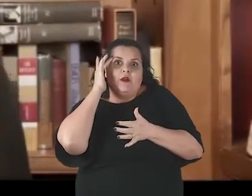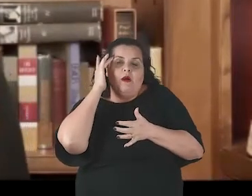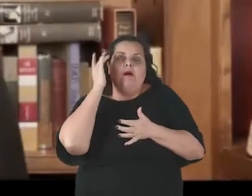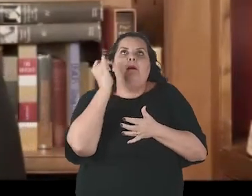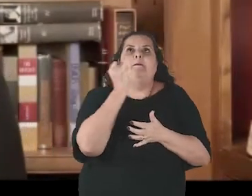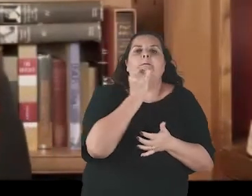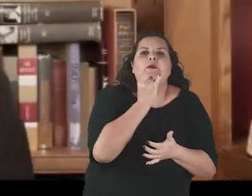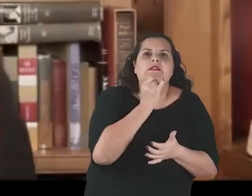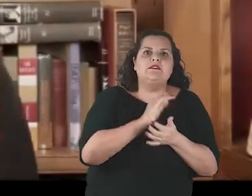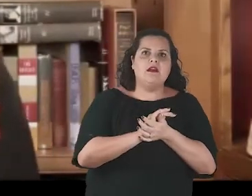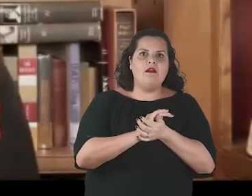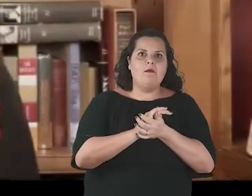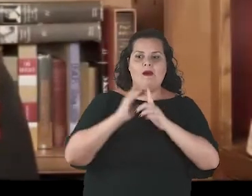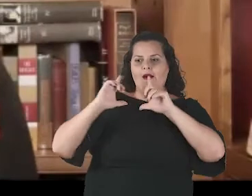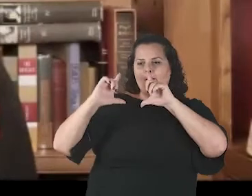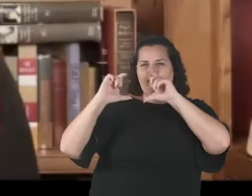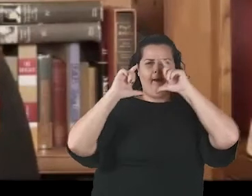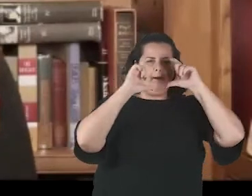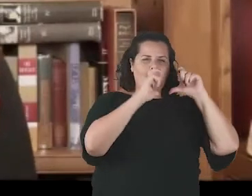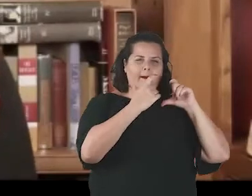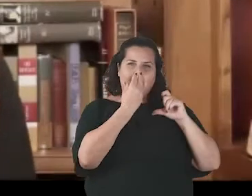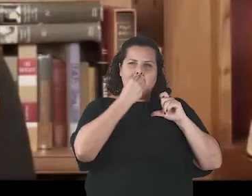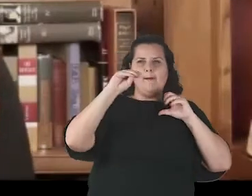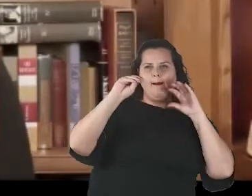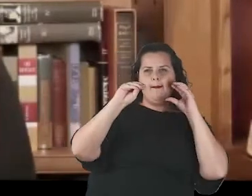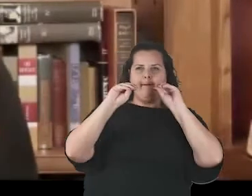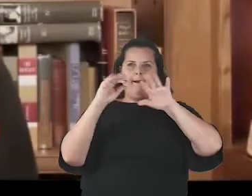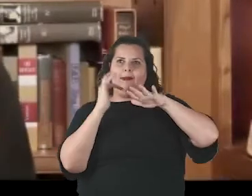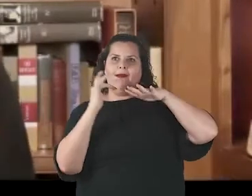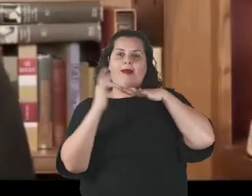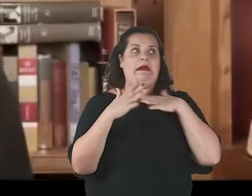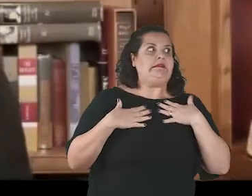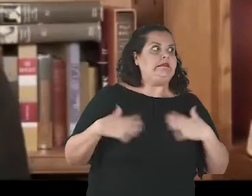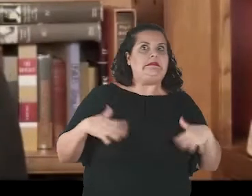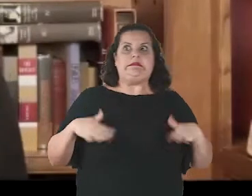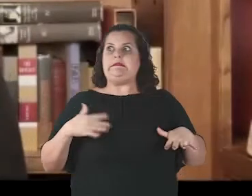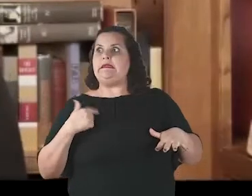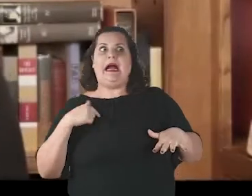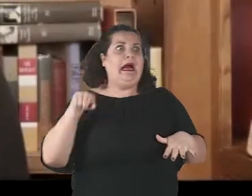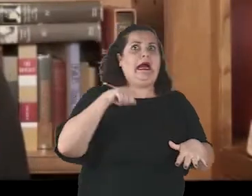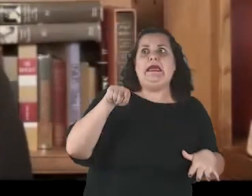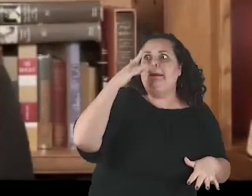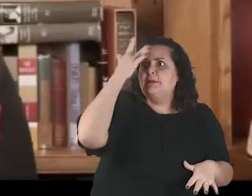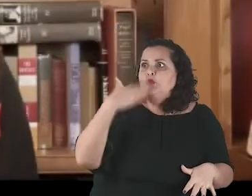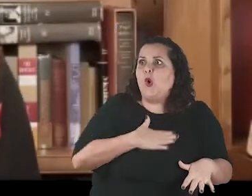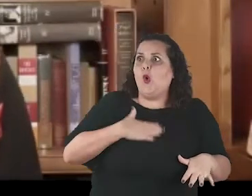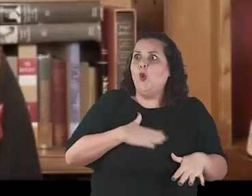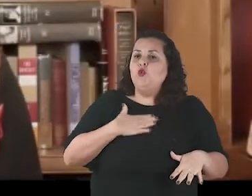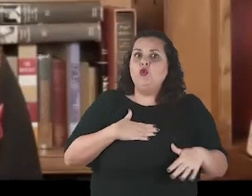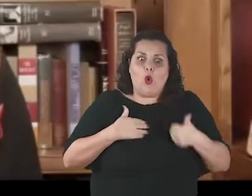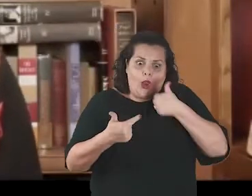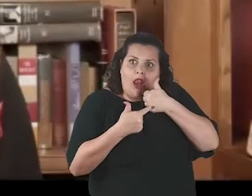gostaram de mim? Quantos likes eu ganhei? Ou o sinal apocalíptico?